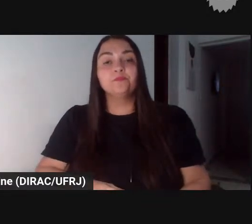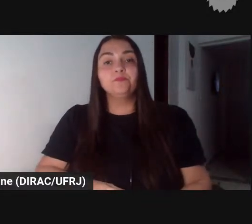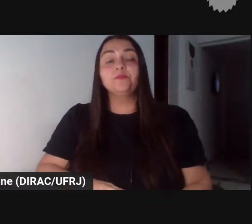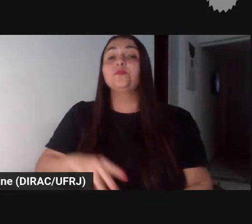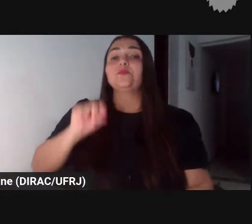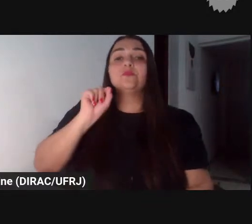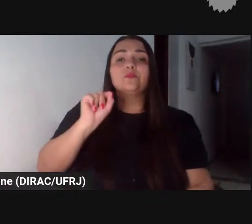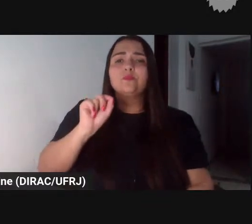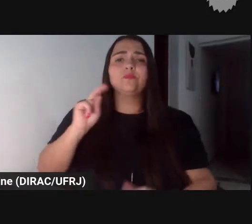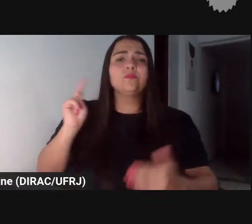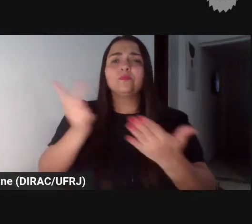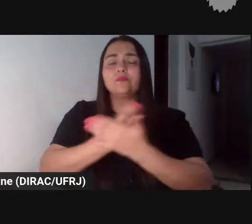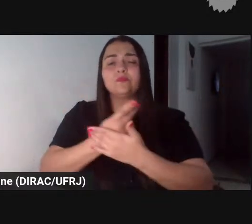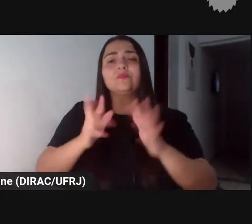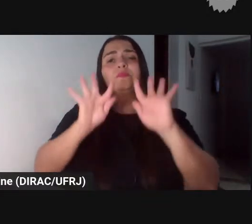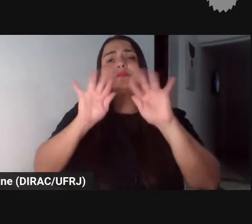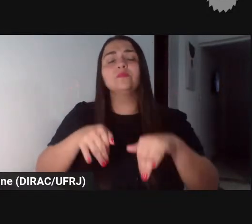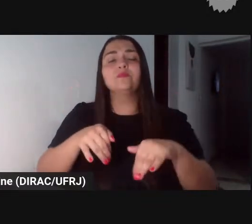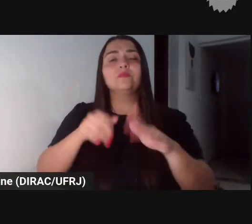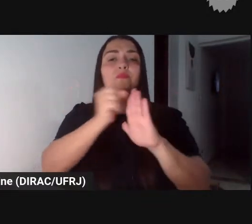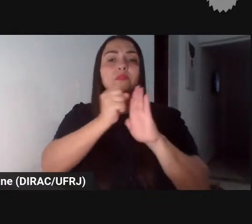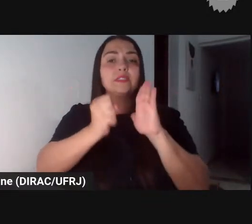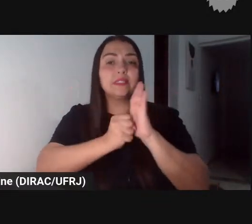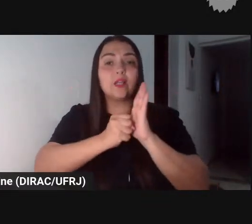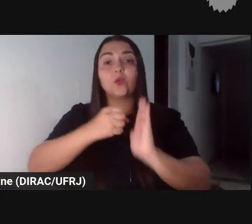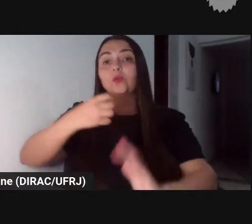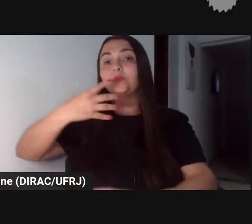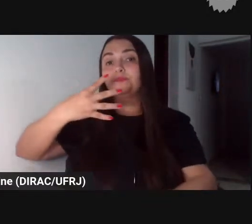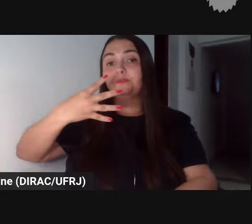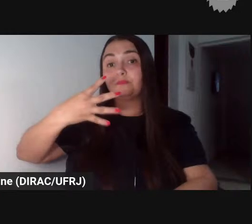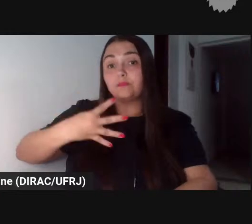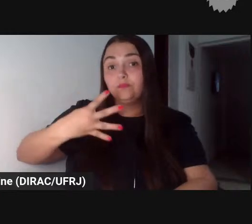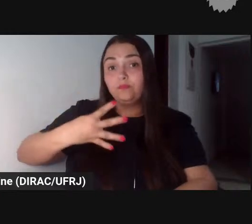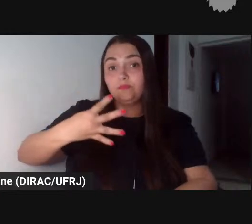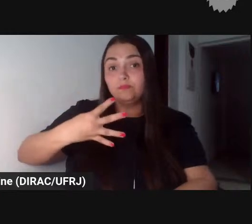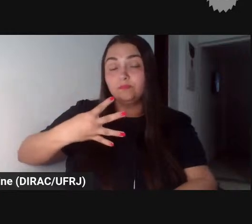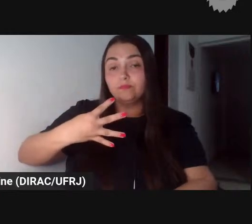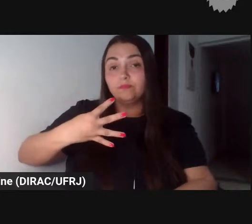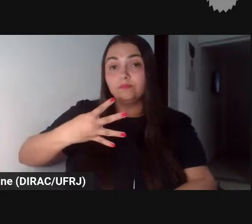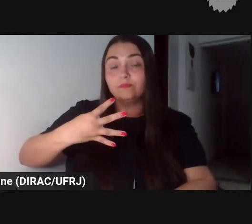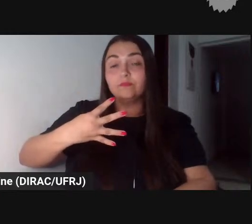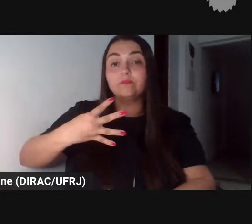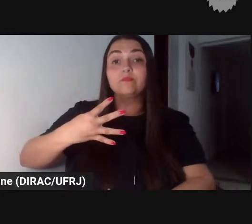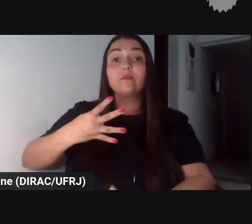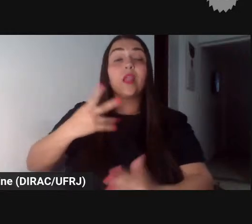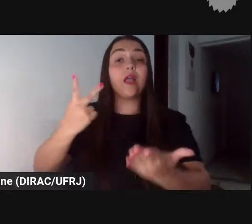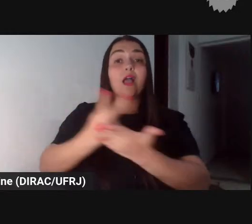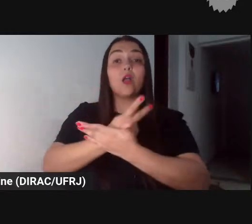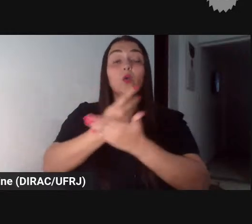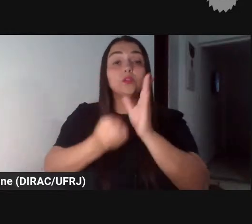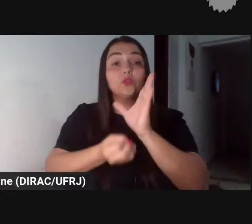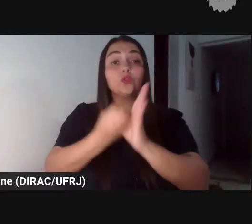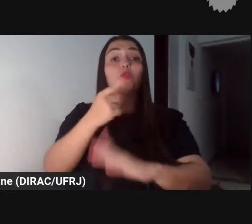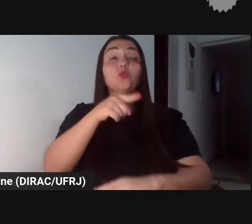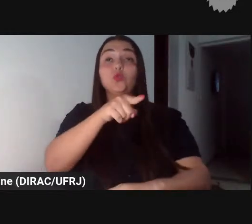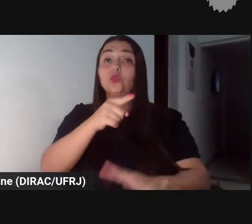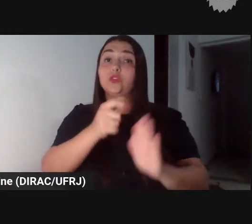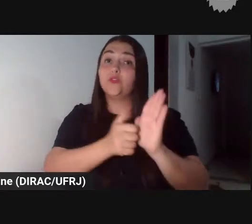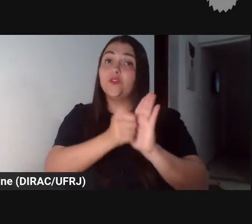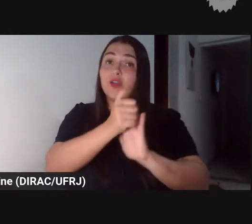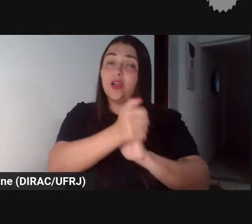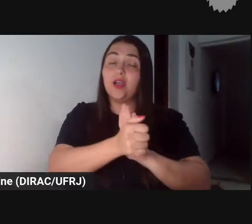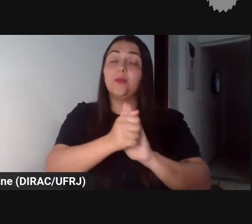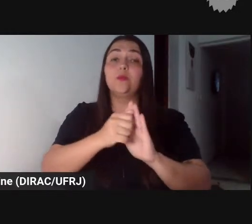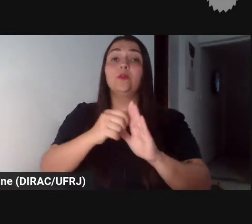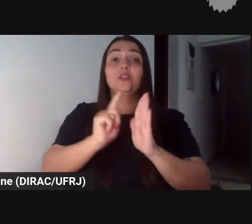século nesse final do século o quarto que favorece o nascimento da fábula como gênero literário como